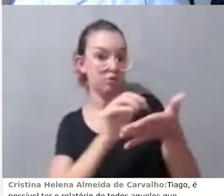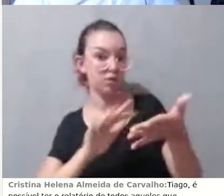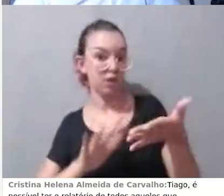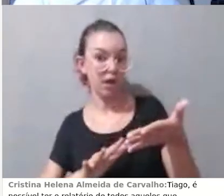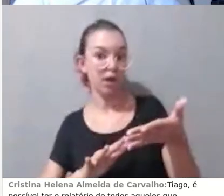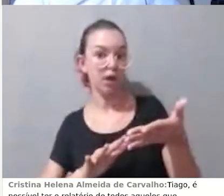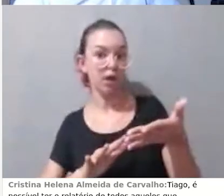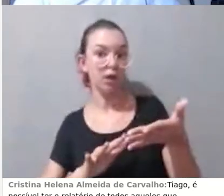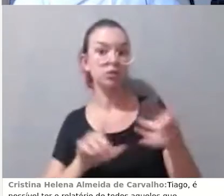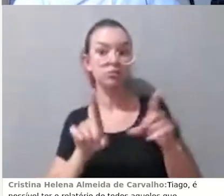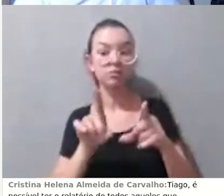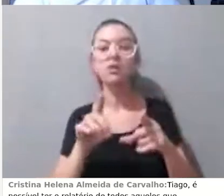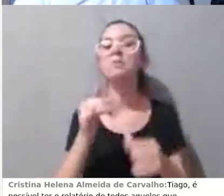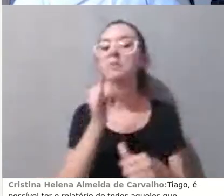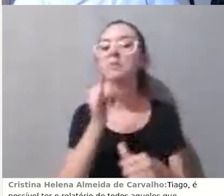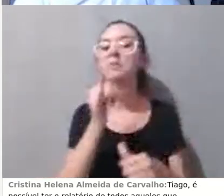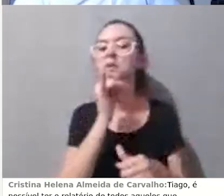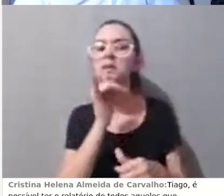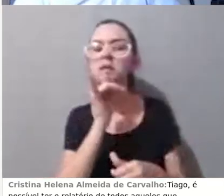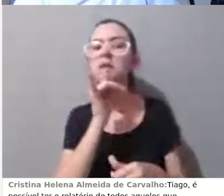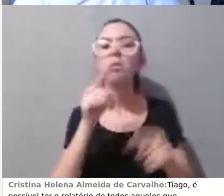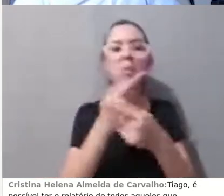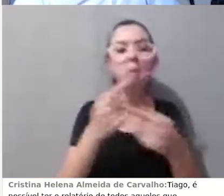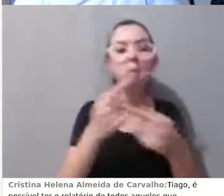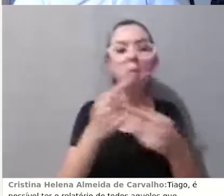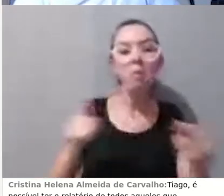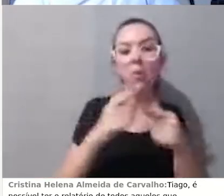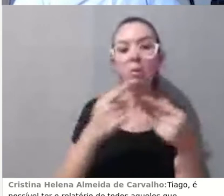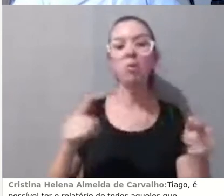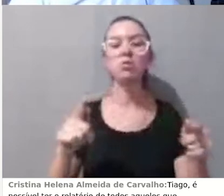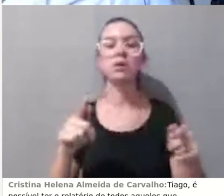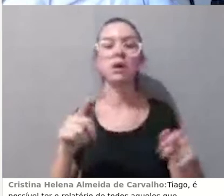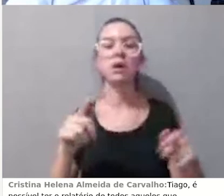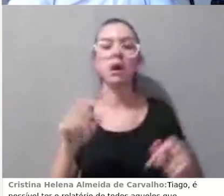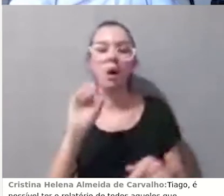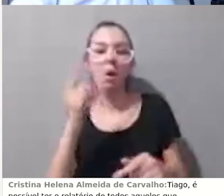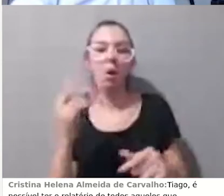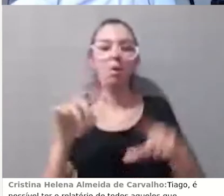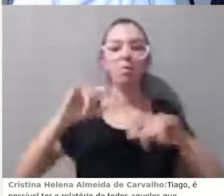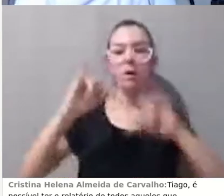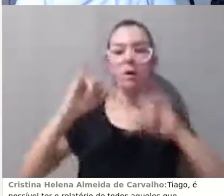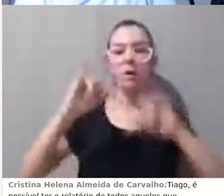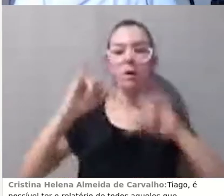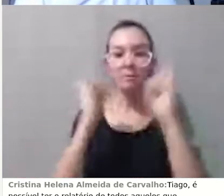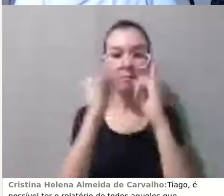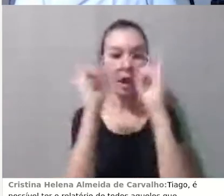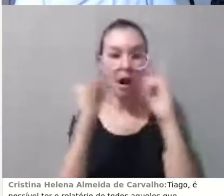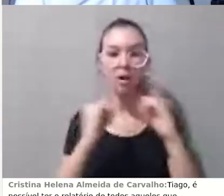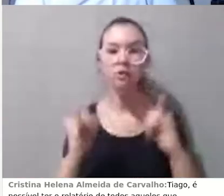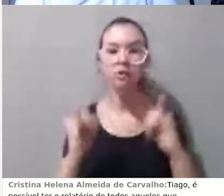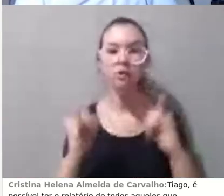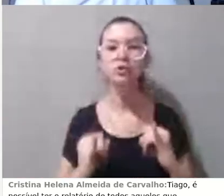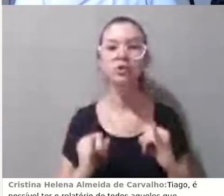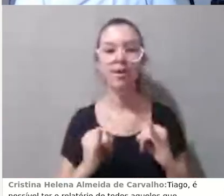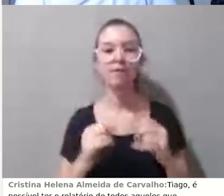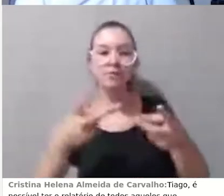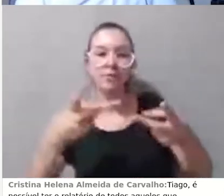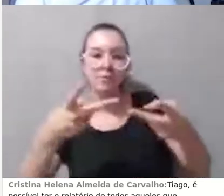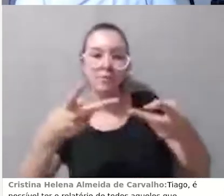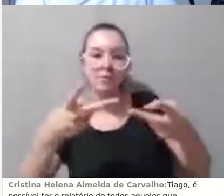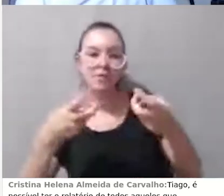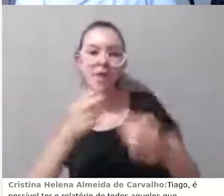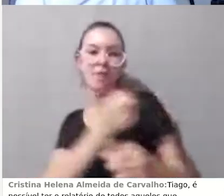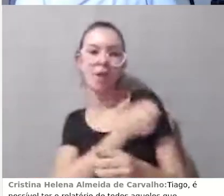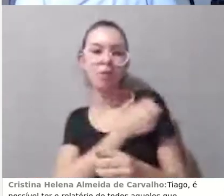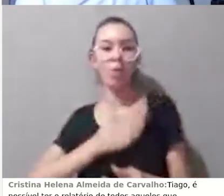música, que tenha uma pegada estética, cultural, você pode observar, eles gostam disso, você